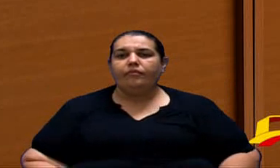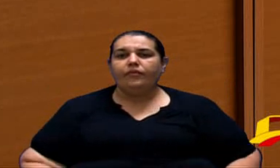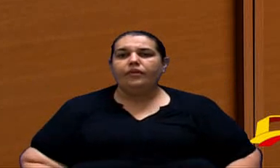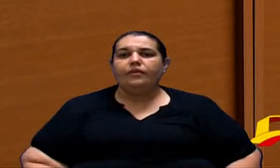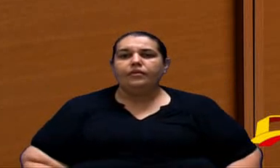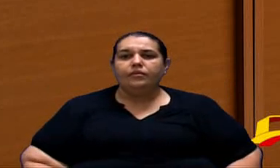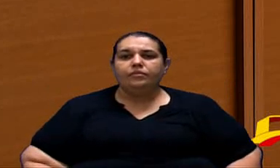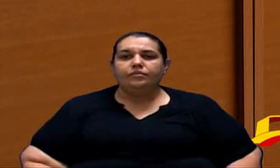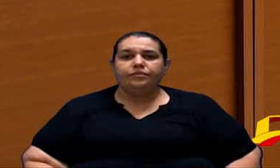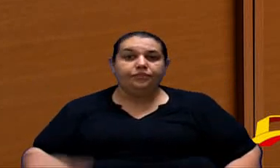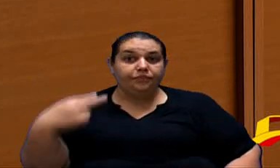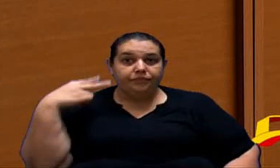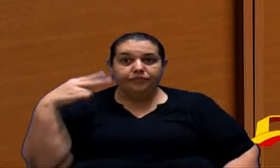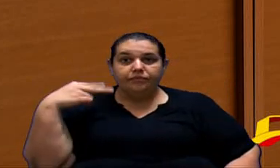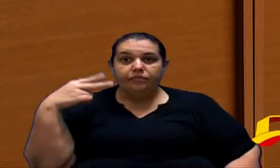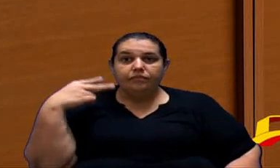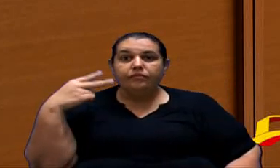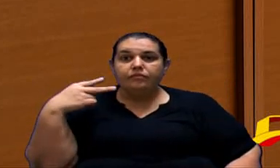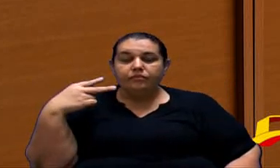vereador